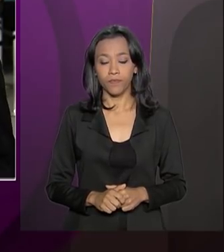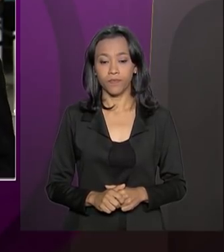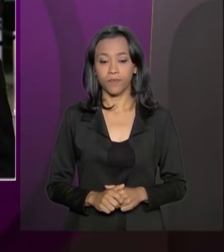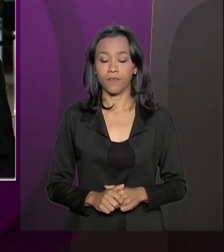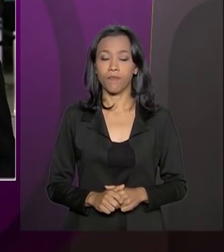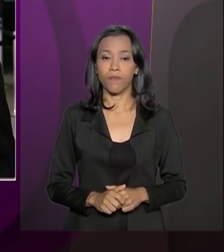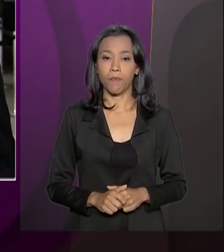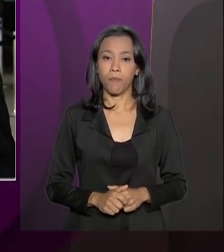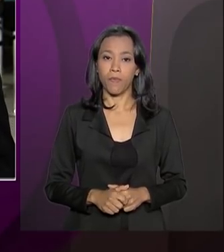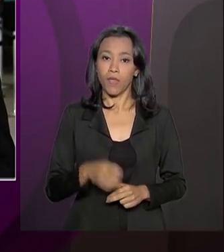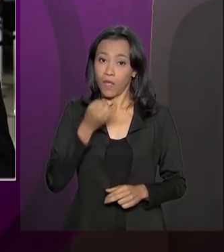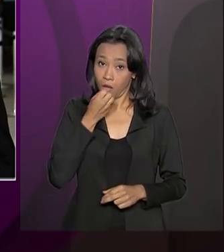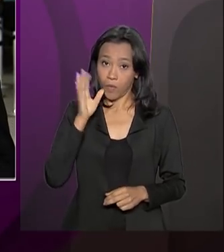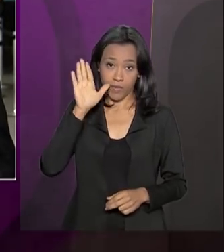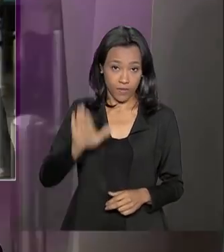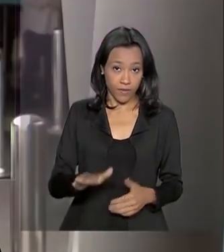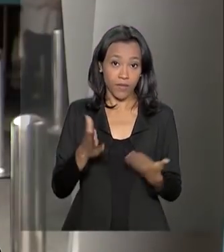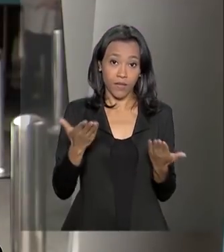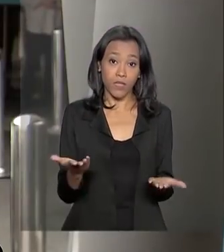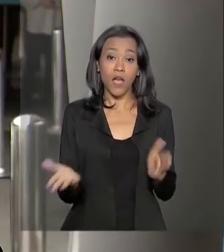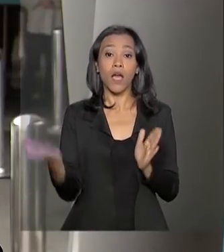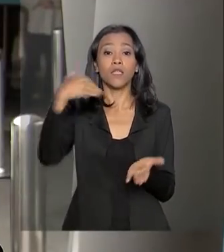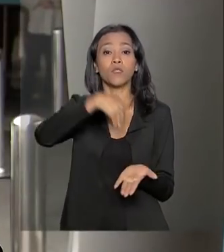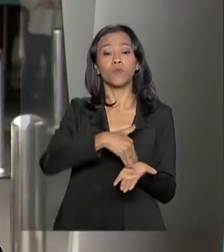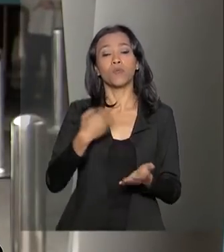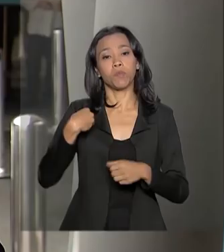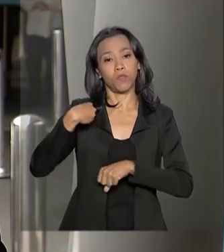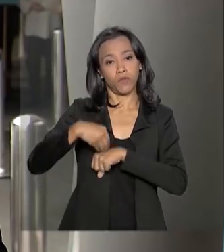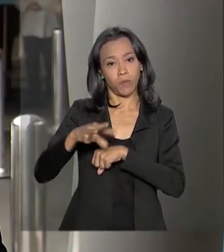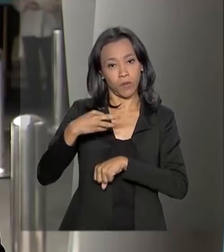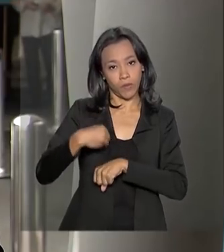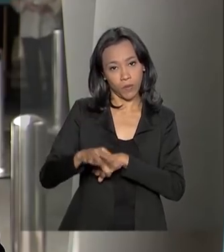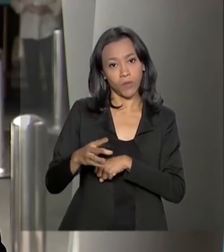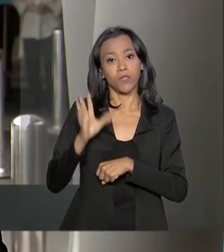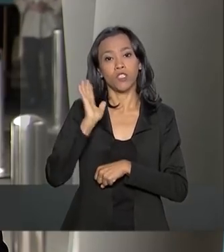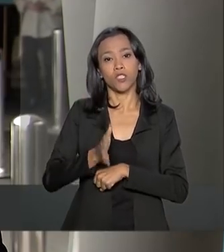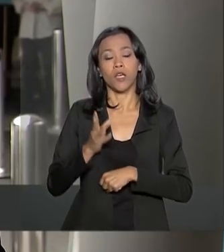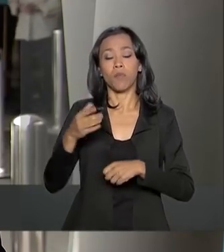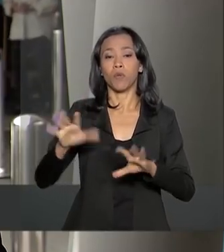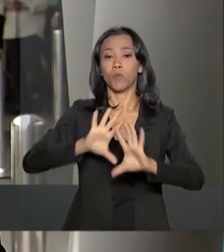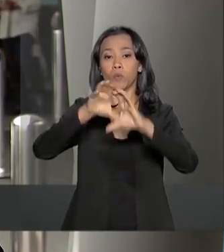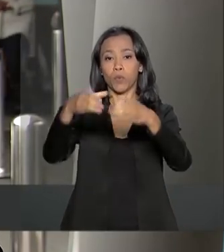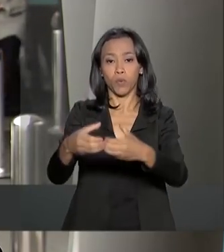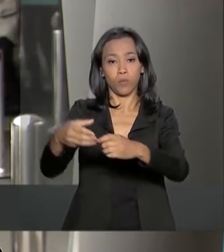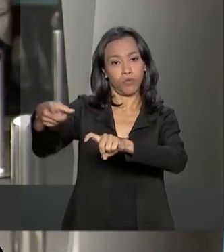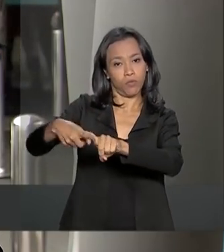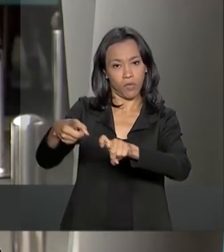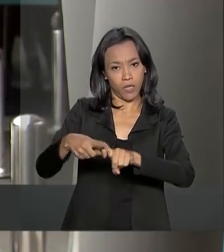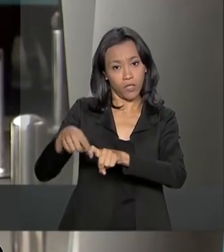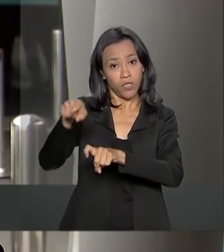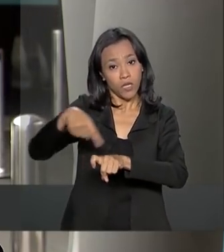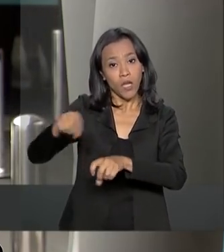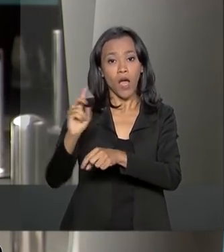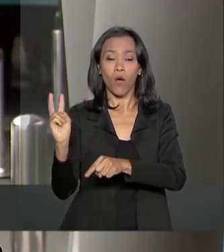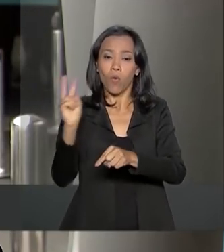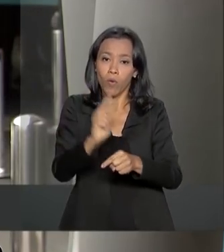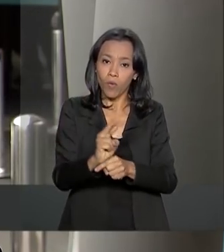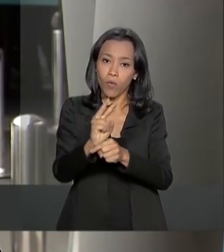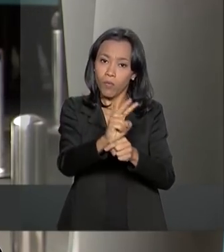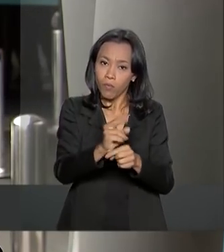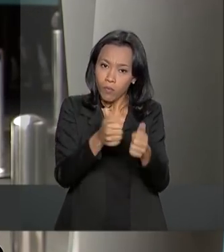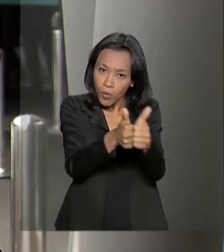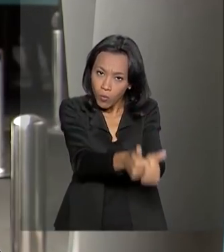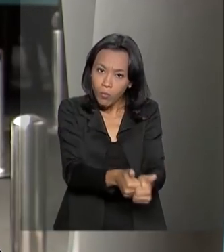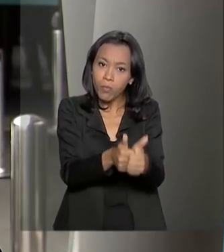Boa tarde, Gabriela. As últimas informações que foram prestadas pela equipe médica que acompanha o presidente da República aqui no Hospital